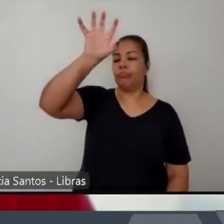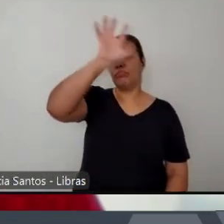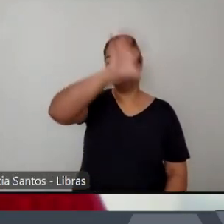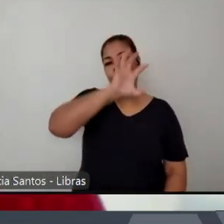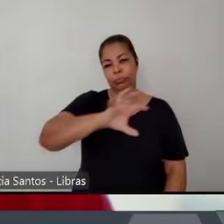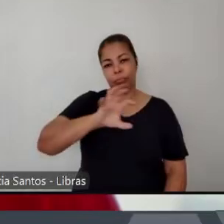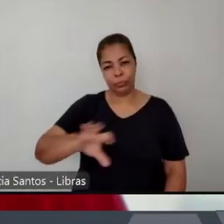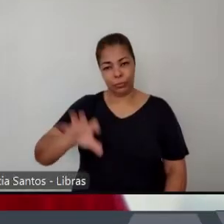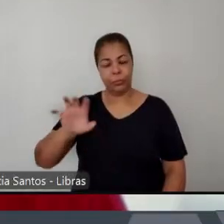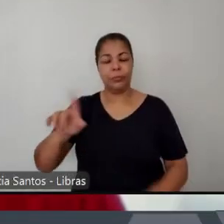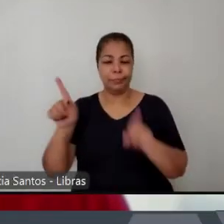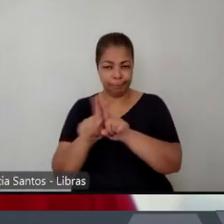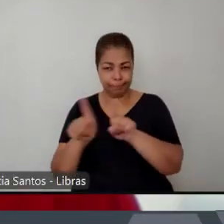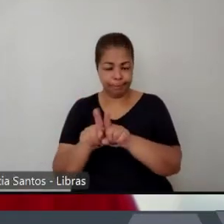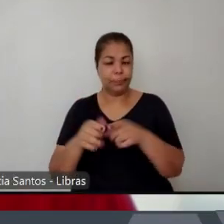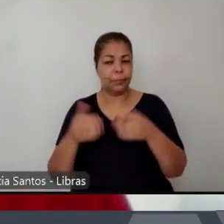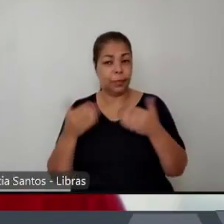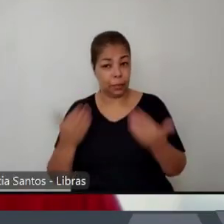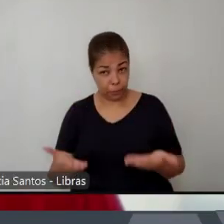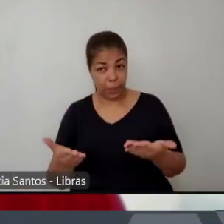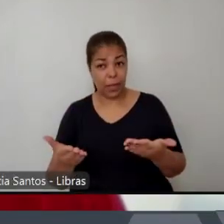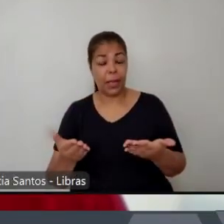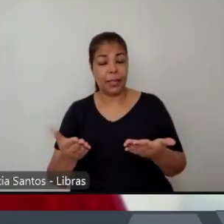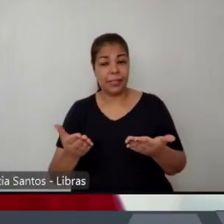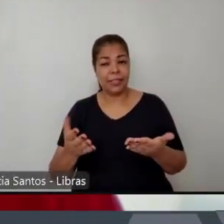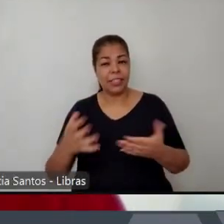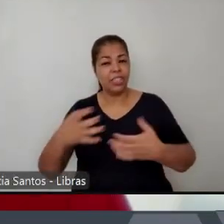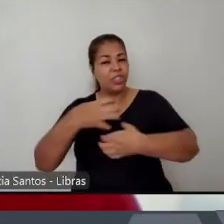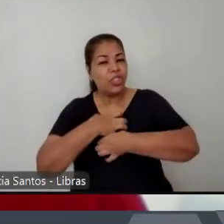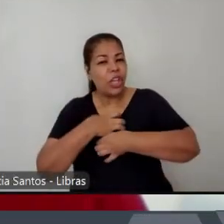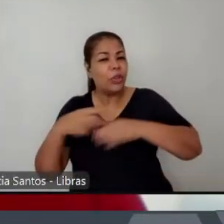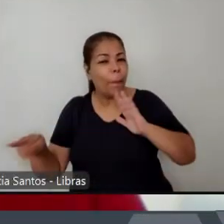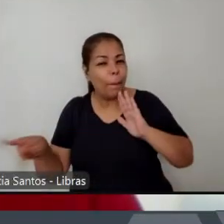nesse caráter supostamente pedagógico da violência.